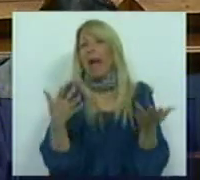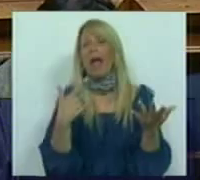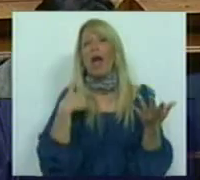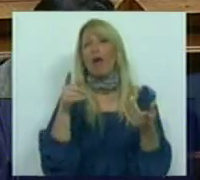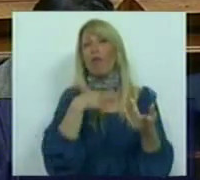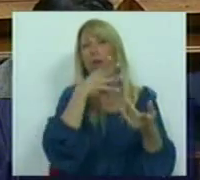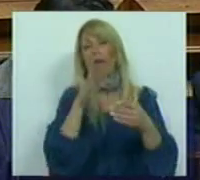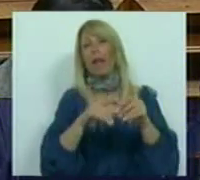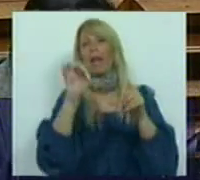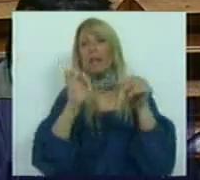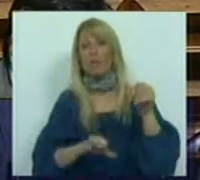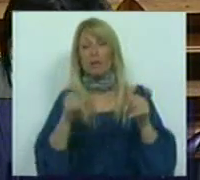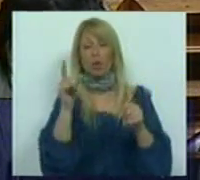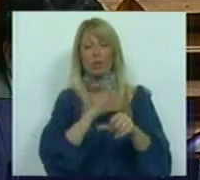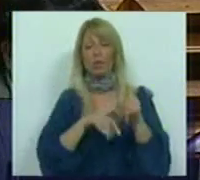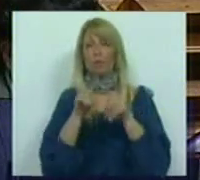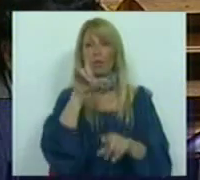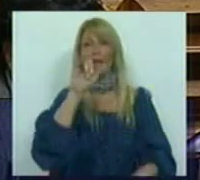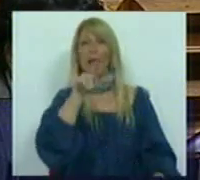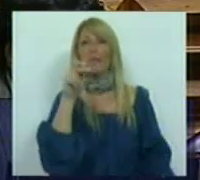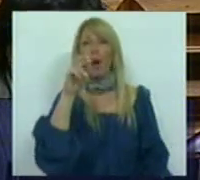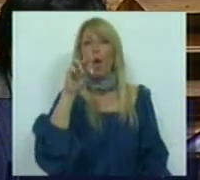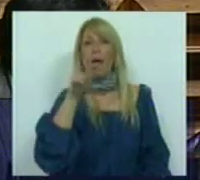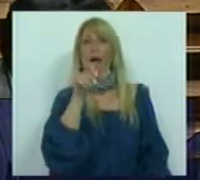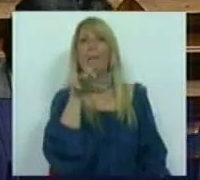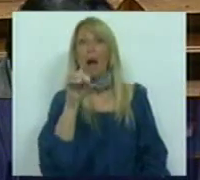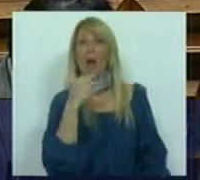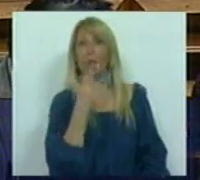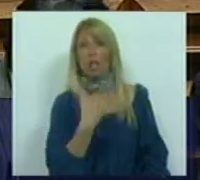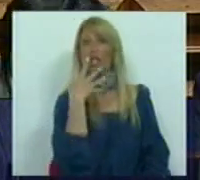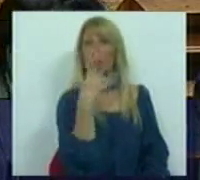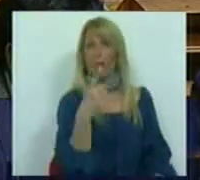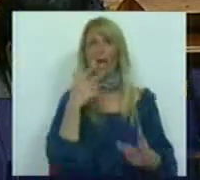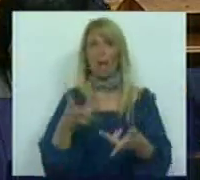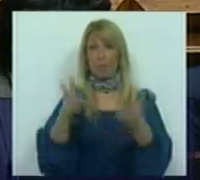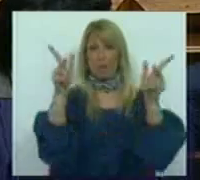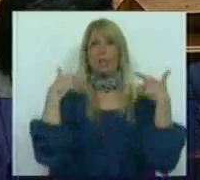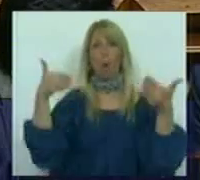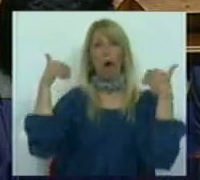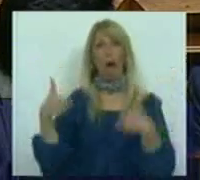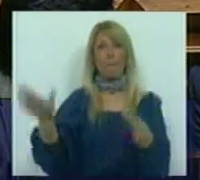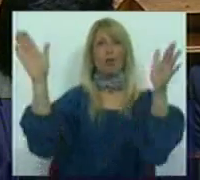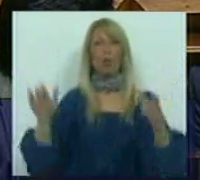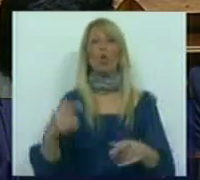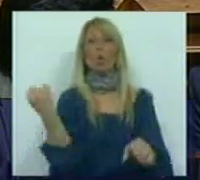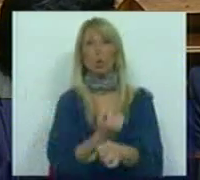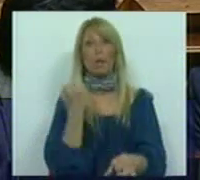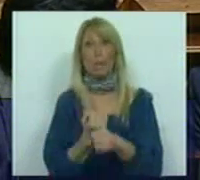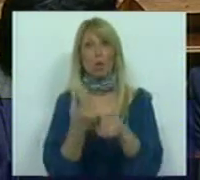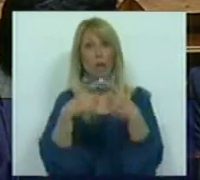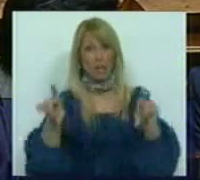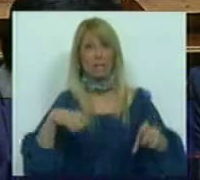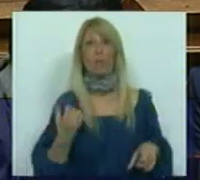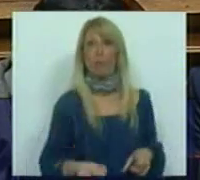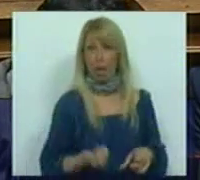Leitão Amaro aqui há pouco tempo. Ou seja, o isolamento, a liberalização, o abandono do trabalhador a recibo verde e